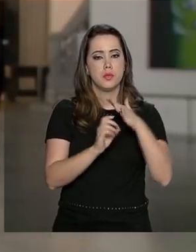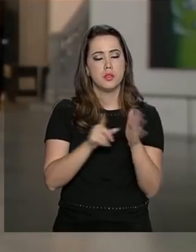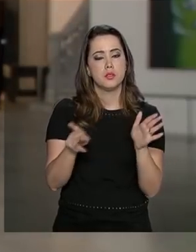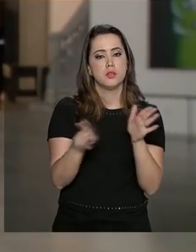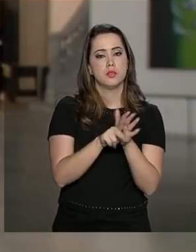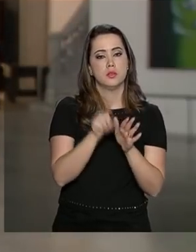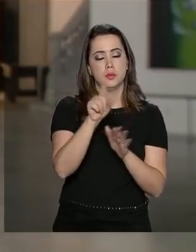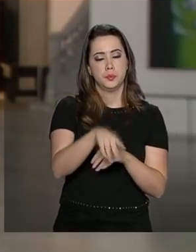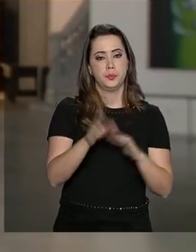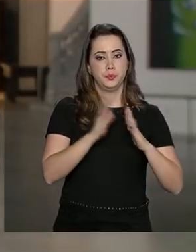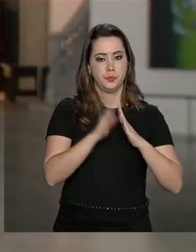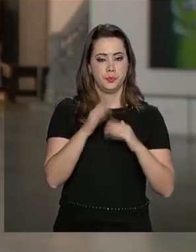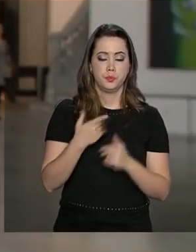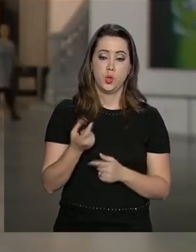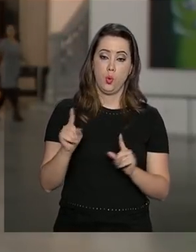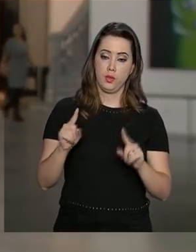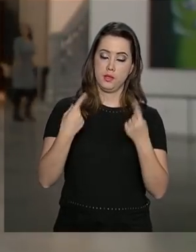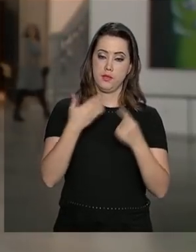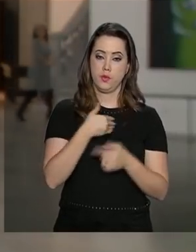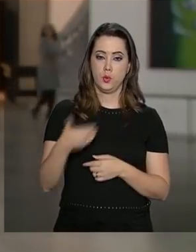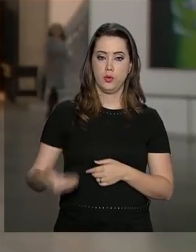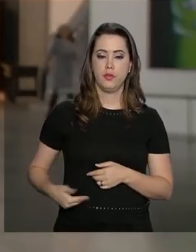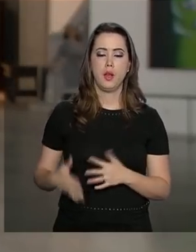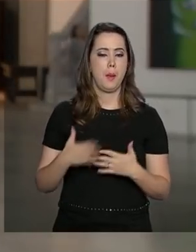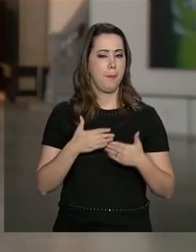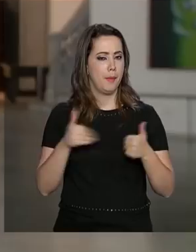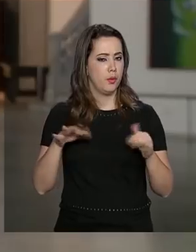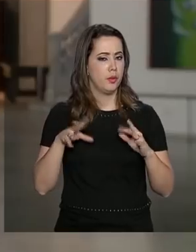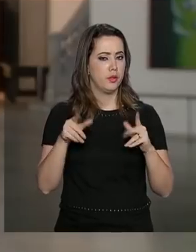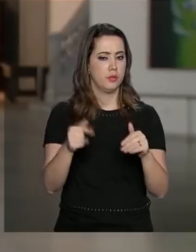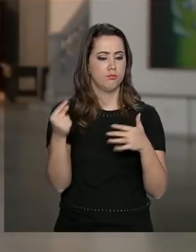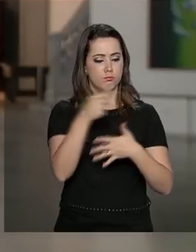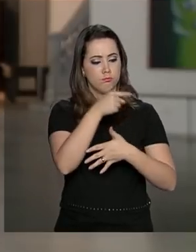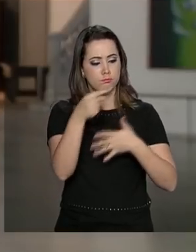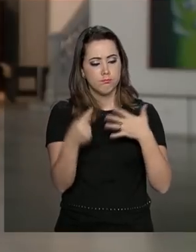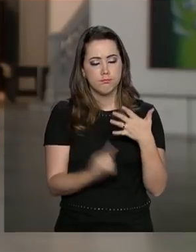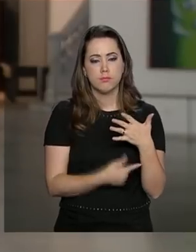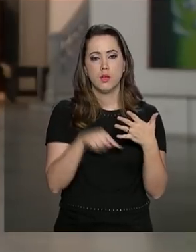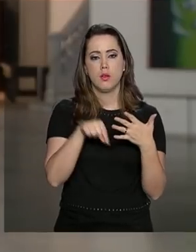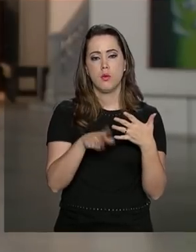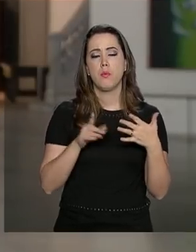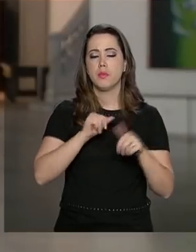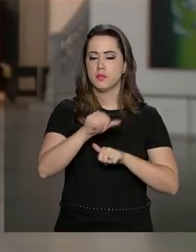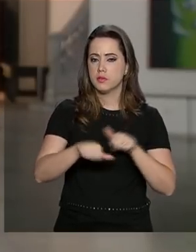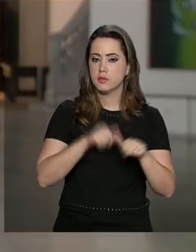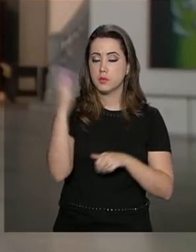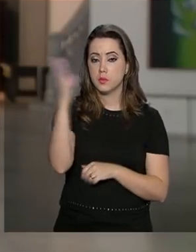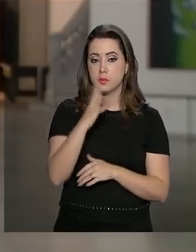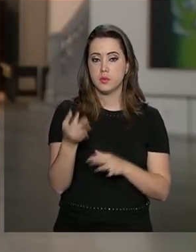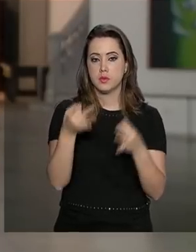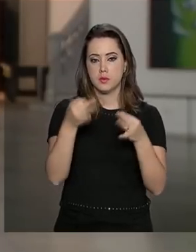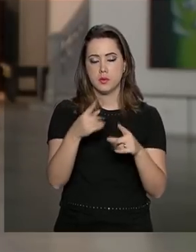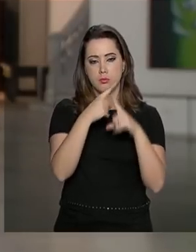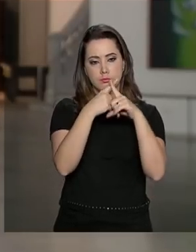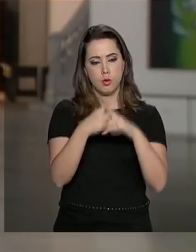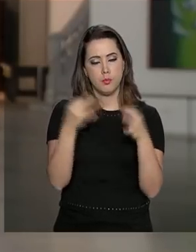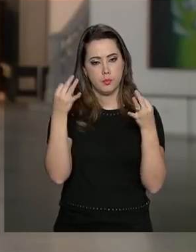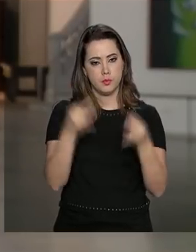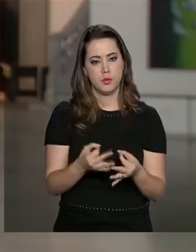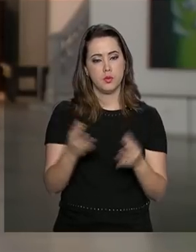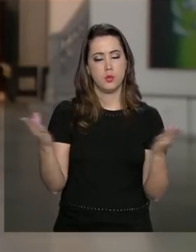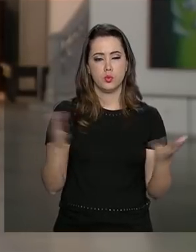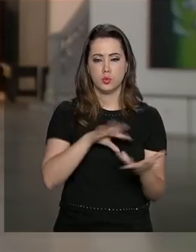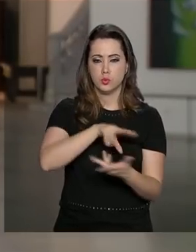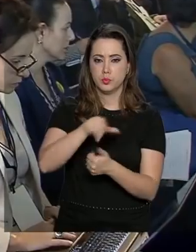propriedade. O desafio do governo é melhorar todos esses indicadores para tornar o Brasil mais competitivo no